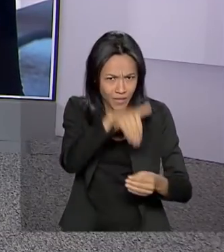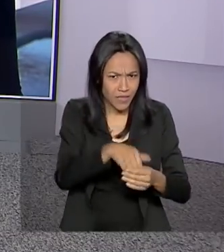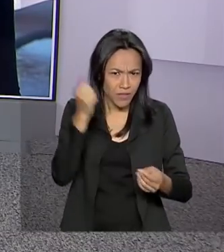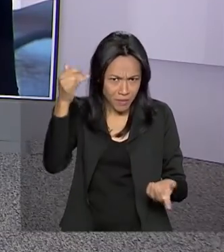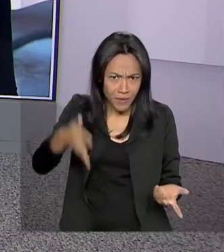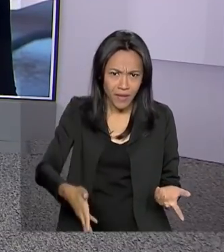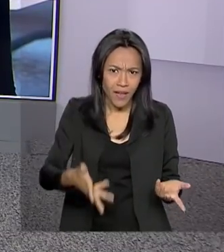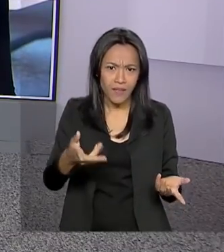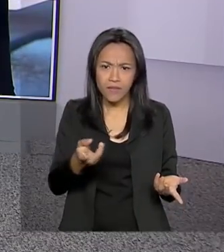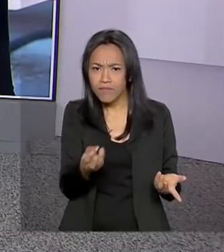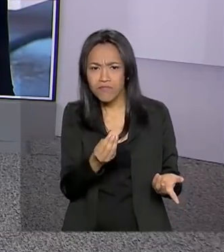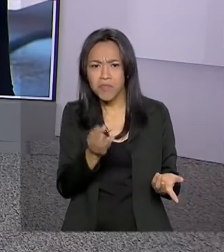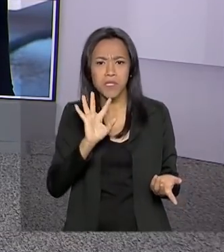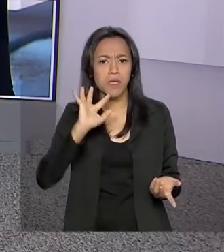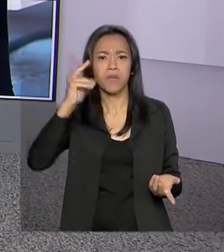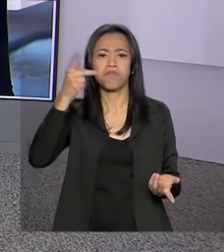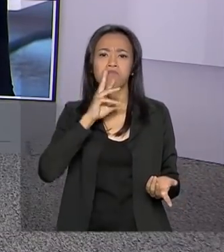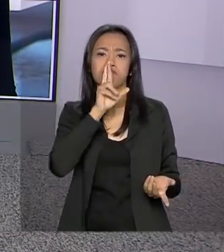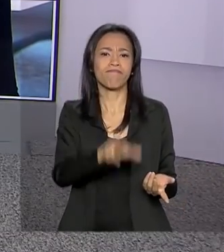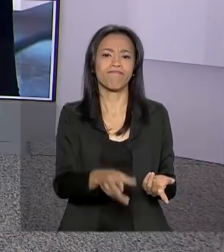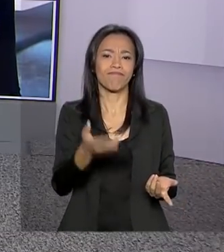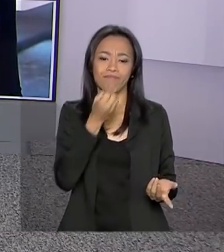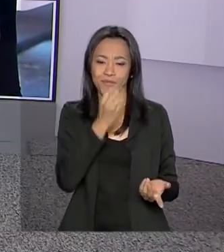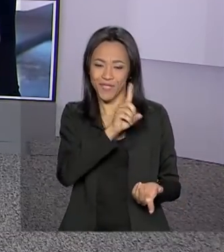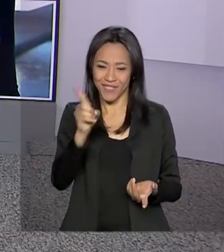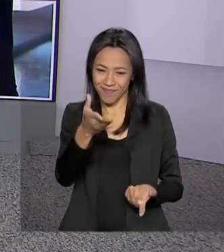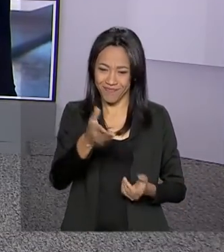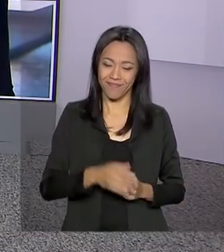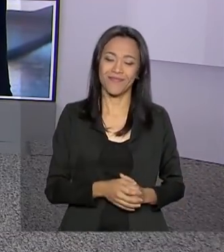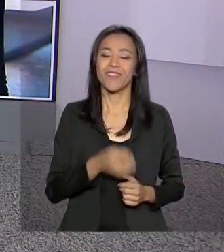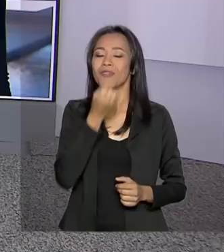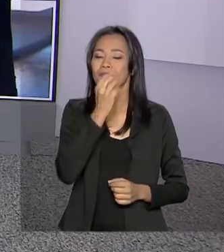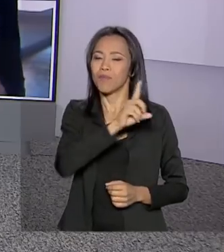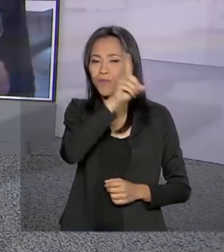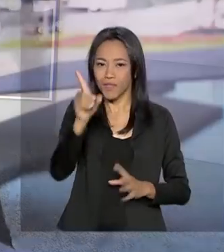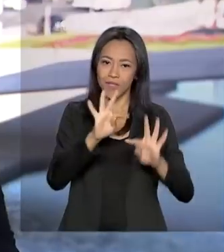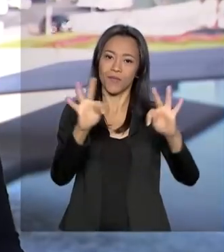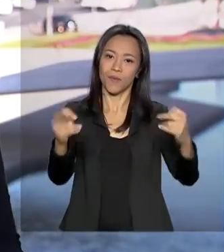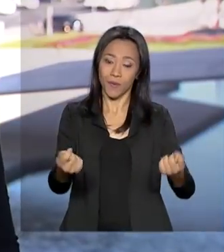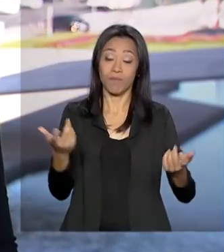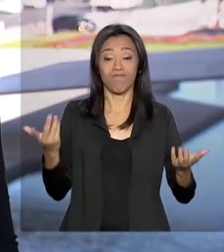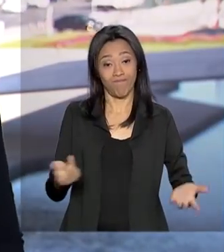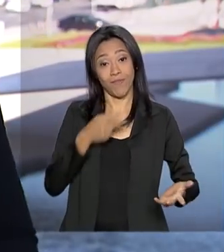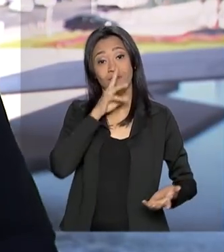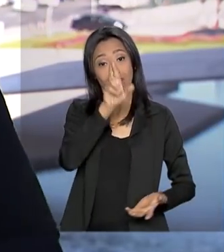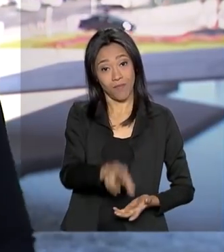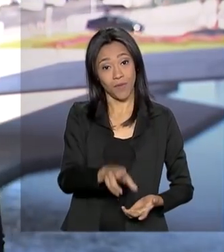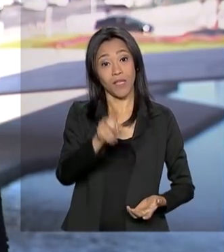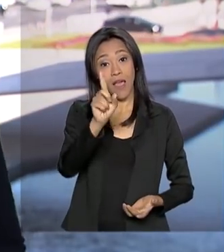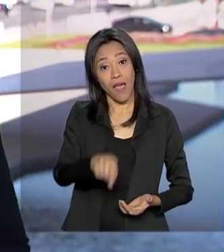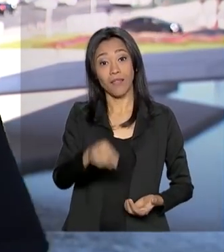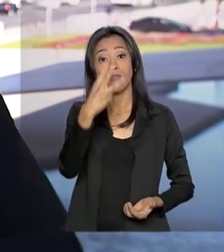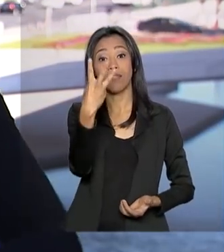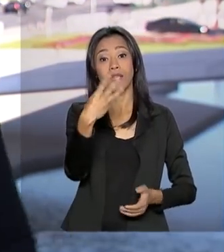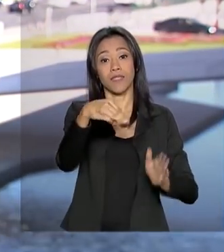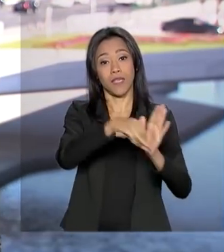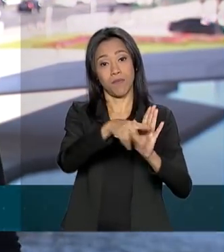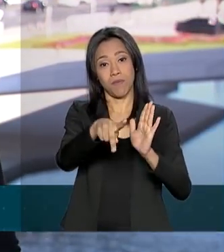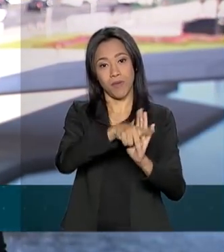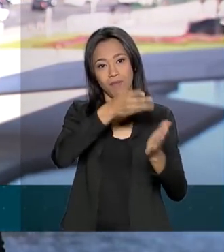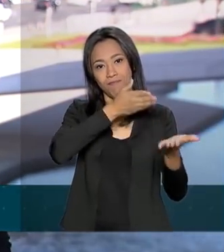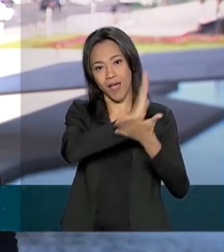madrugada, né? Qual foi o resultado? Bom dia para você. Oi, Carla. Bom dia a você e a todos. O resultado foram três medidas provisórias